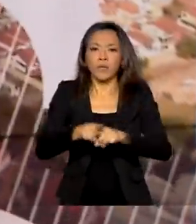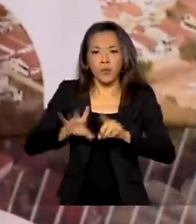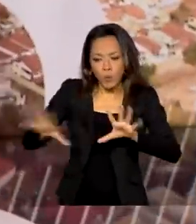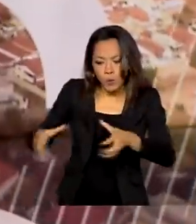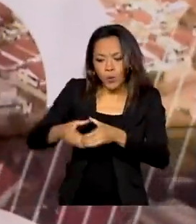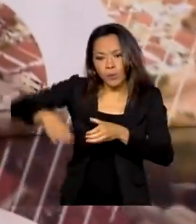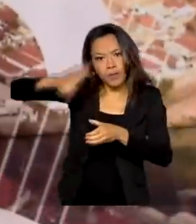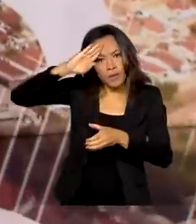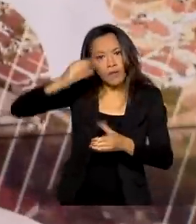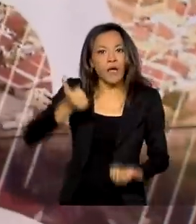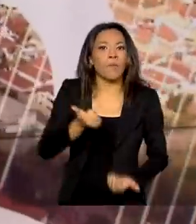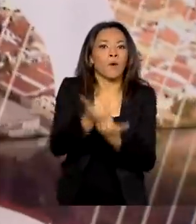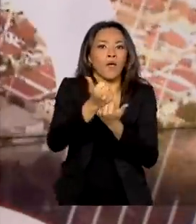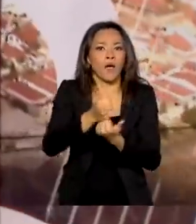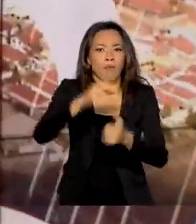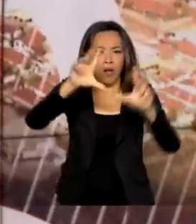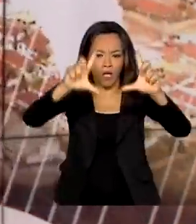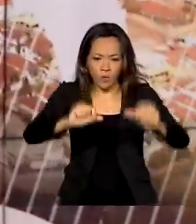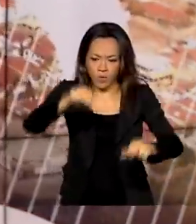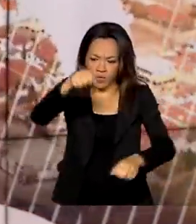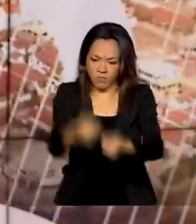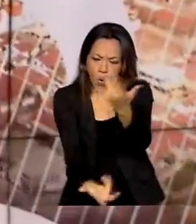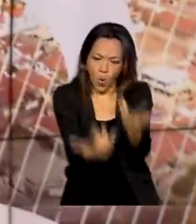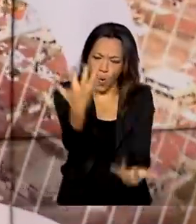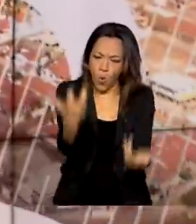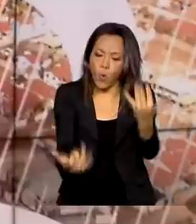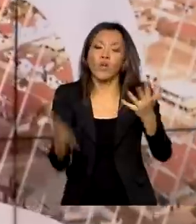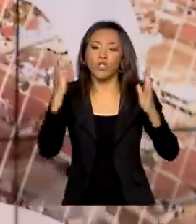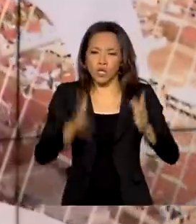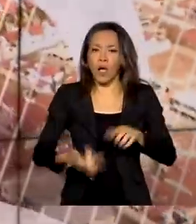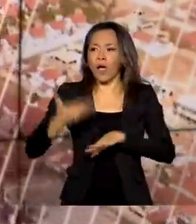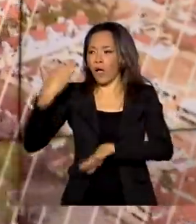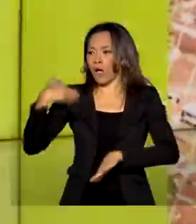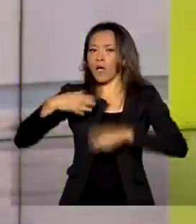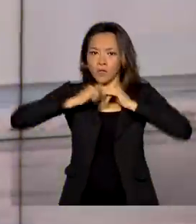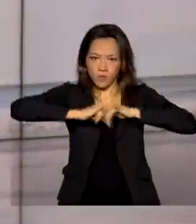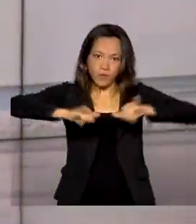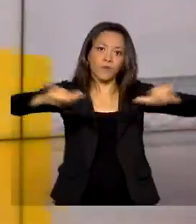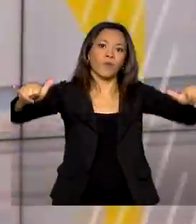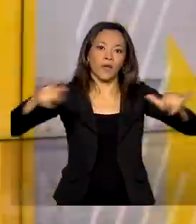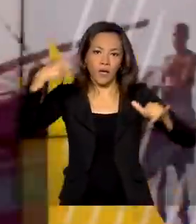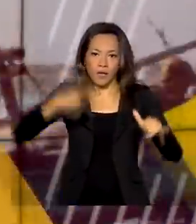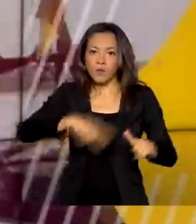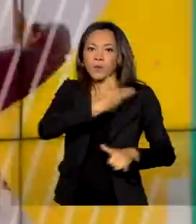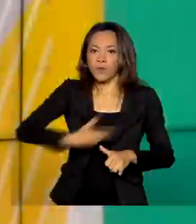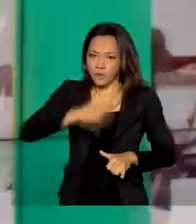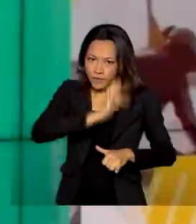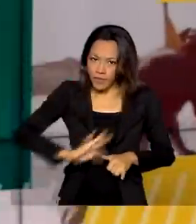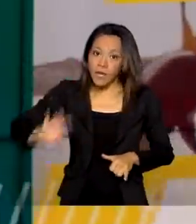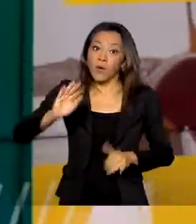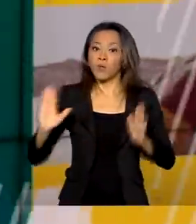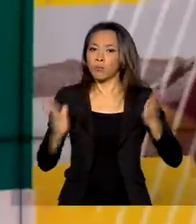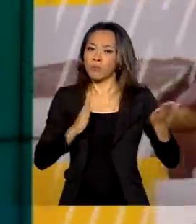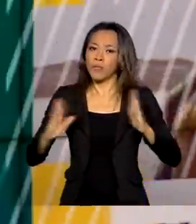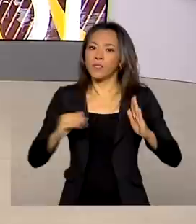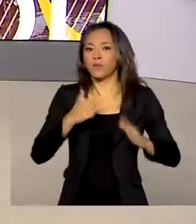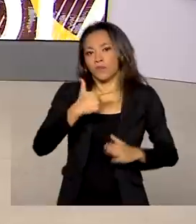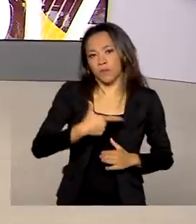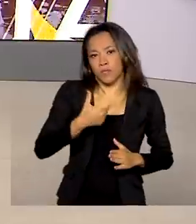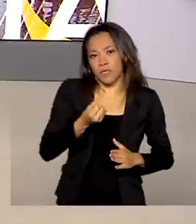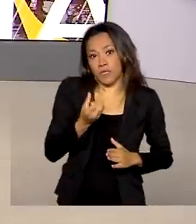na prevenção de incêndios. A autorização foi publicada no Diário Oficial da União e vai valer por 260 dias.